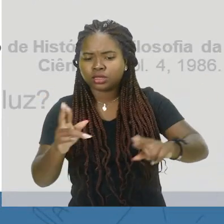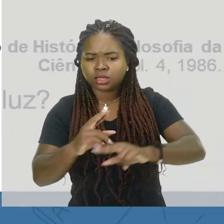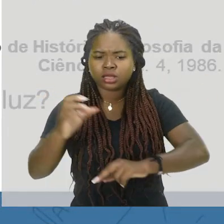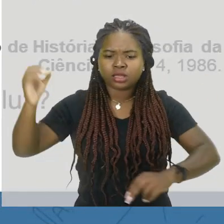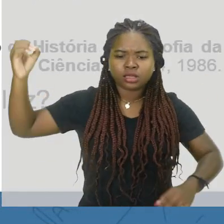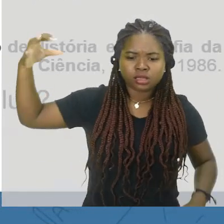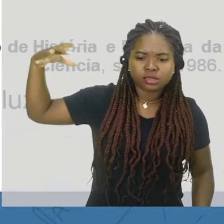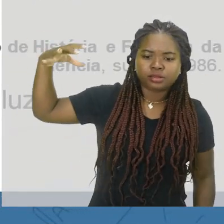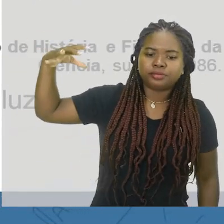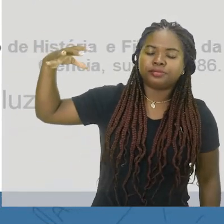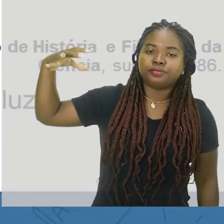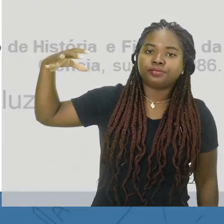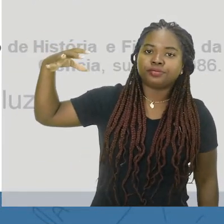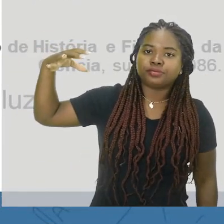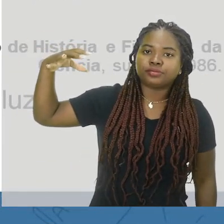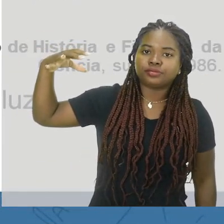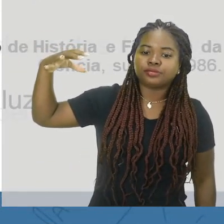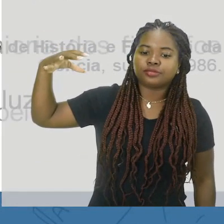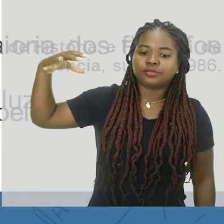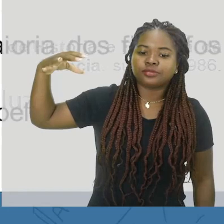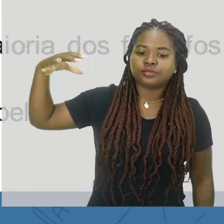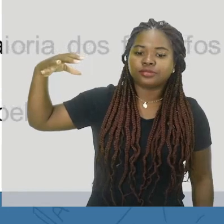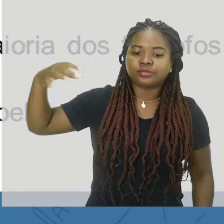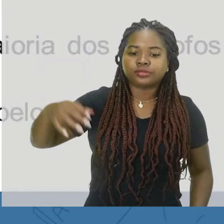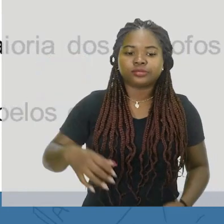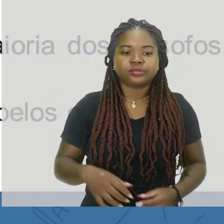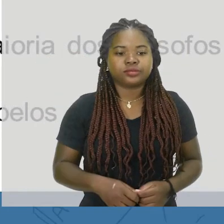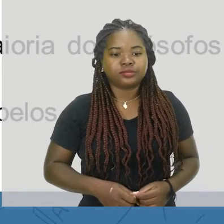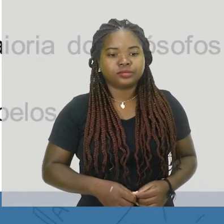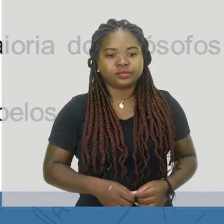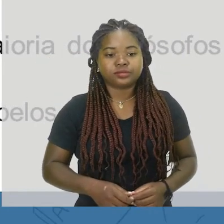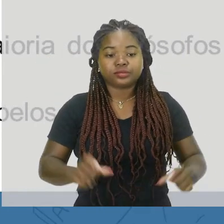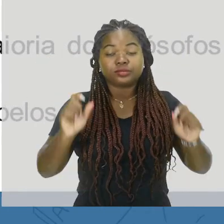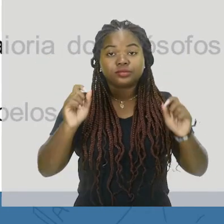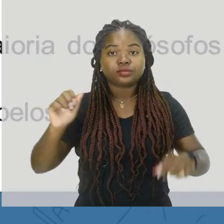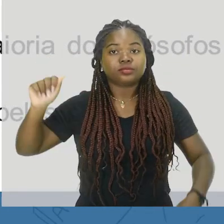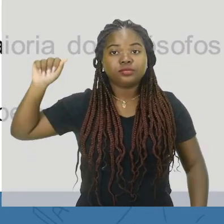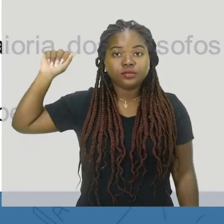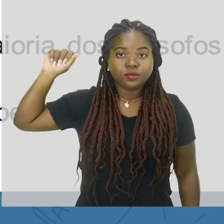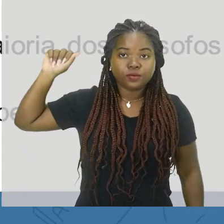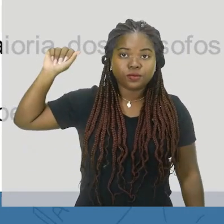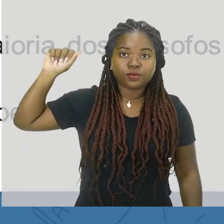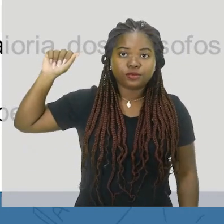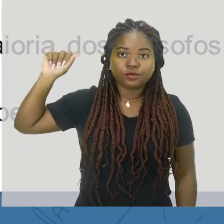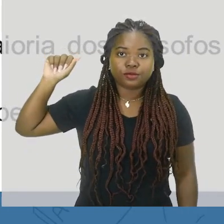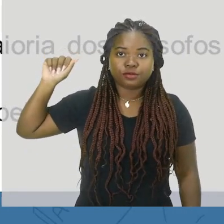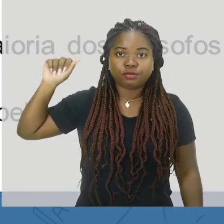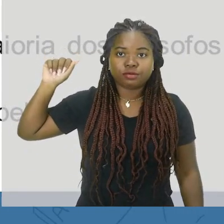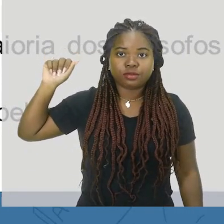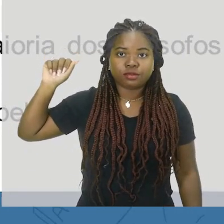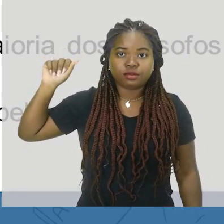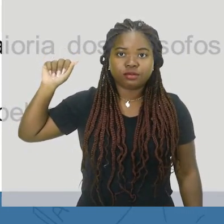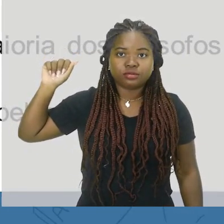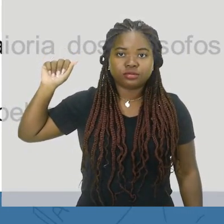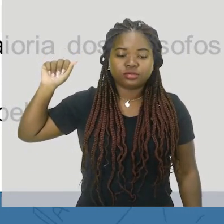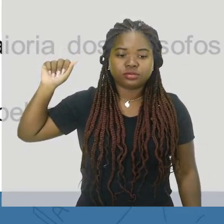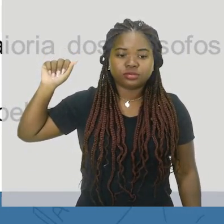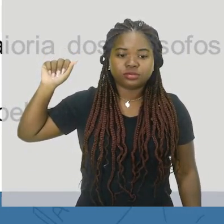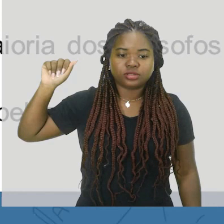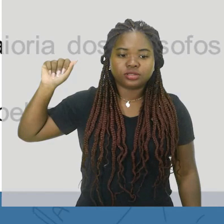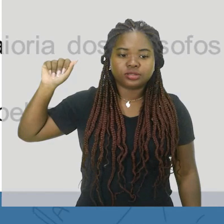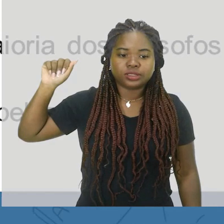concepção acerca do comportamento da luz, né, então letra A, o entendimento de que a luz precisa de um meio de